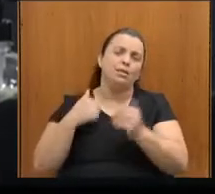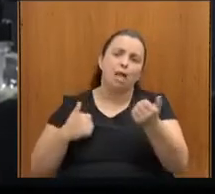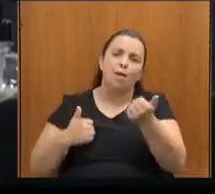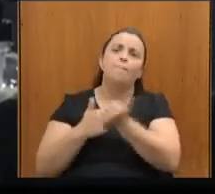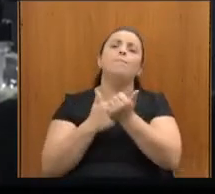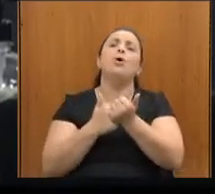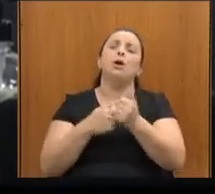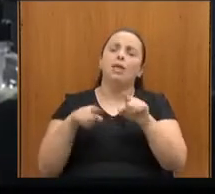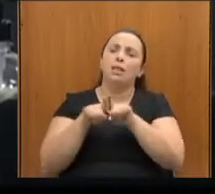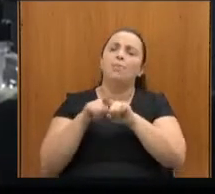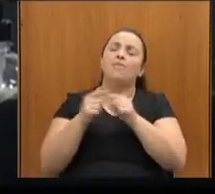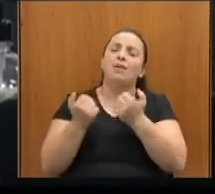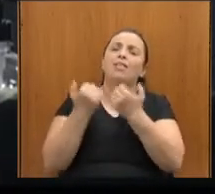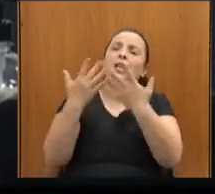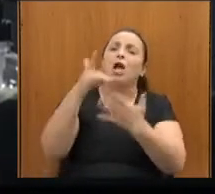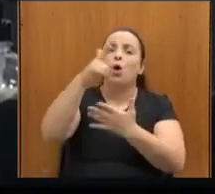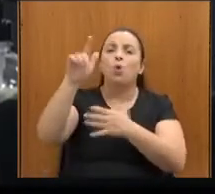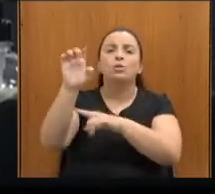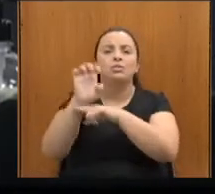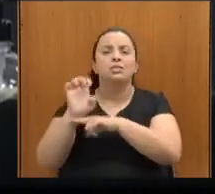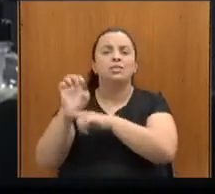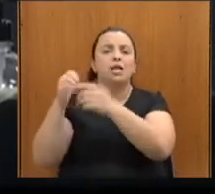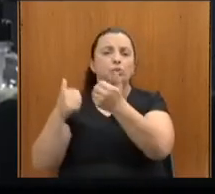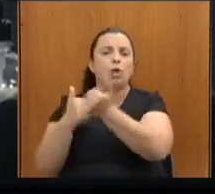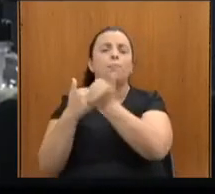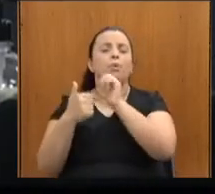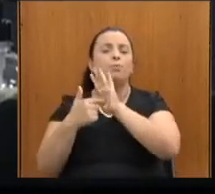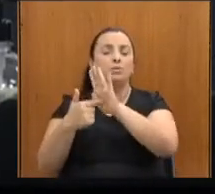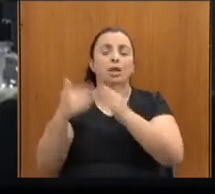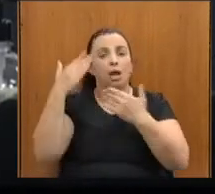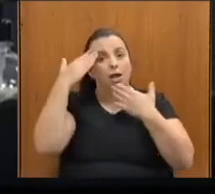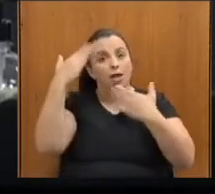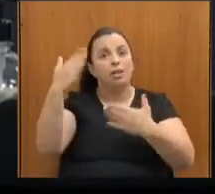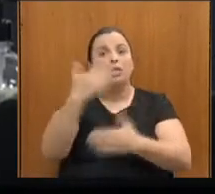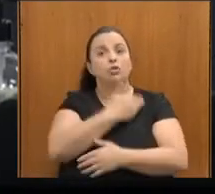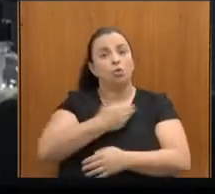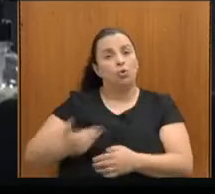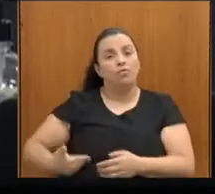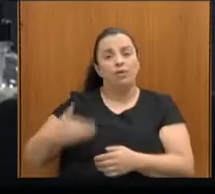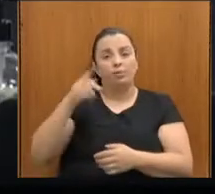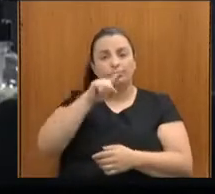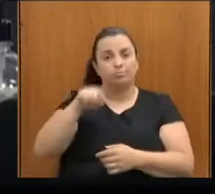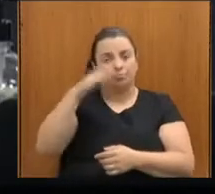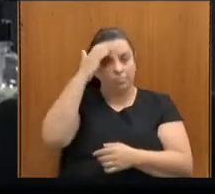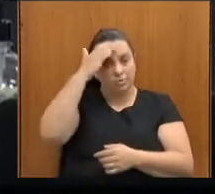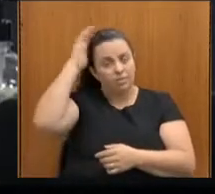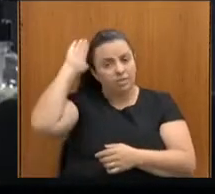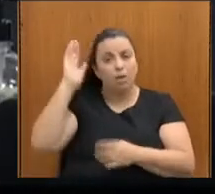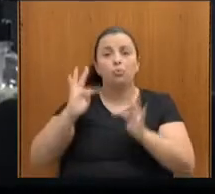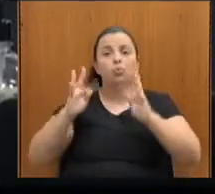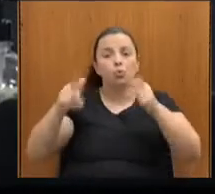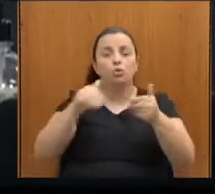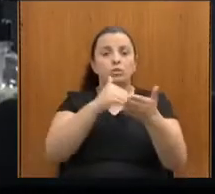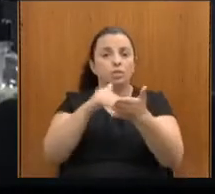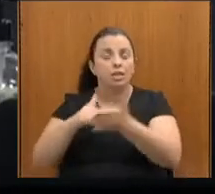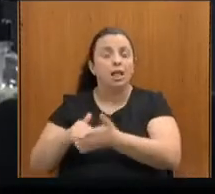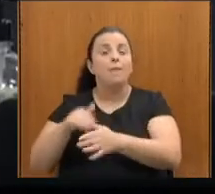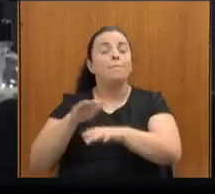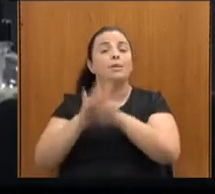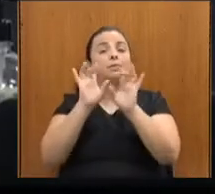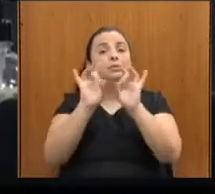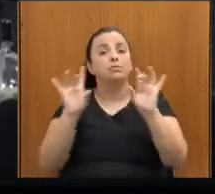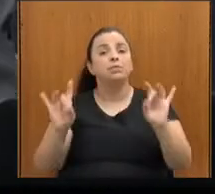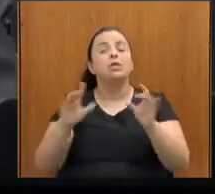muito mais uma vez ao governo Romeu Zema, a todo o secretariado, em especial ao secretário da Fazenda